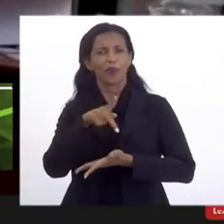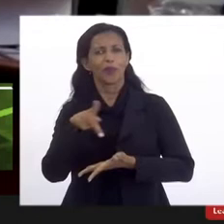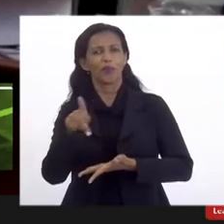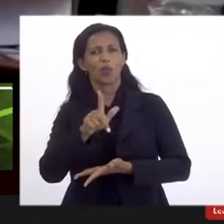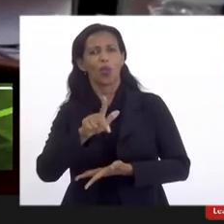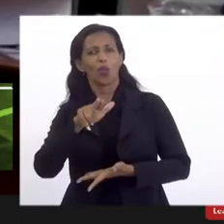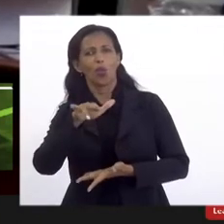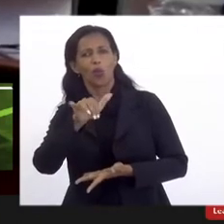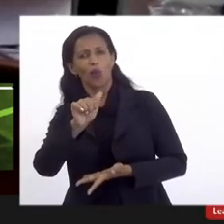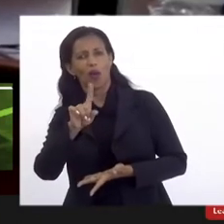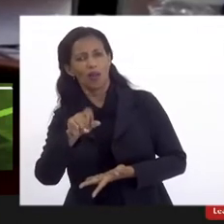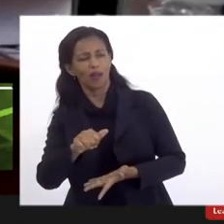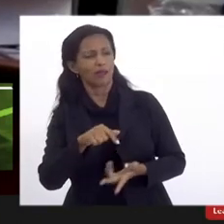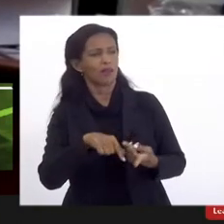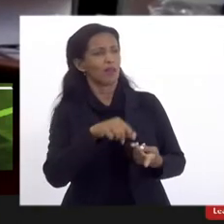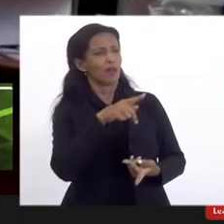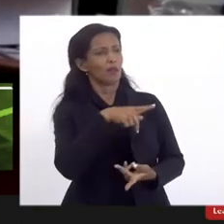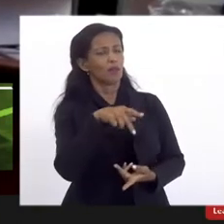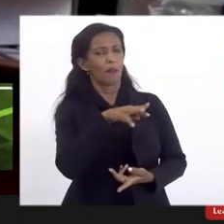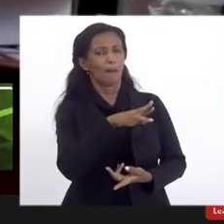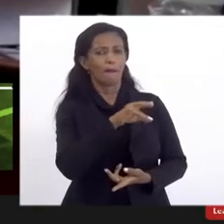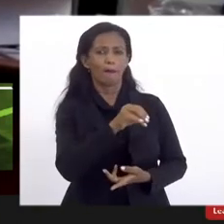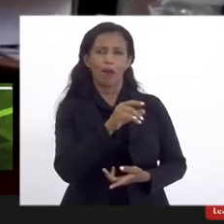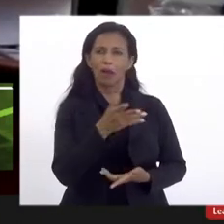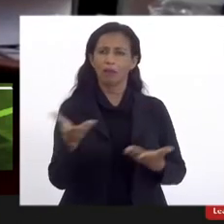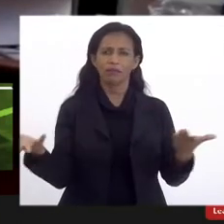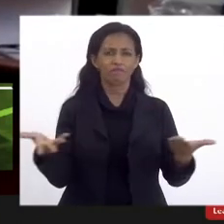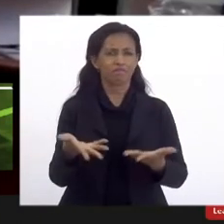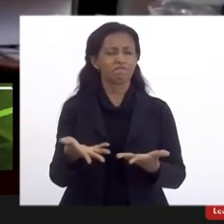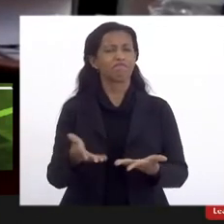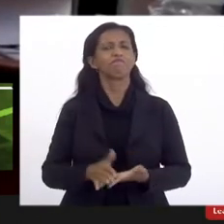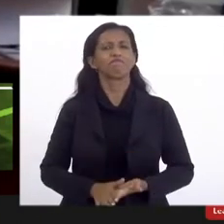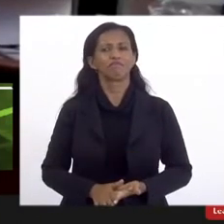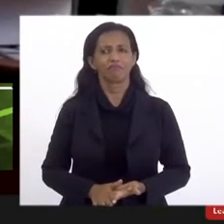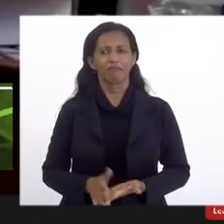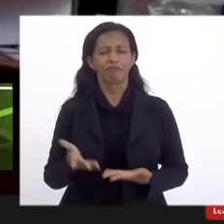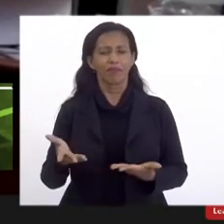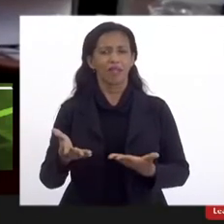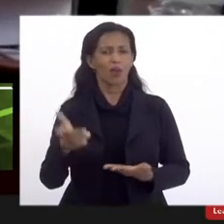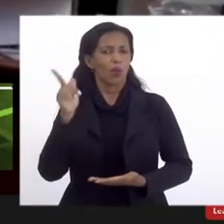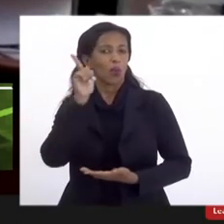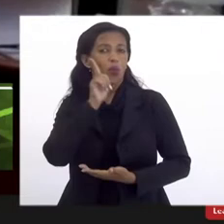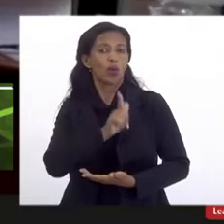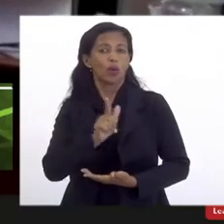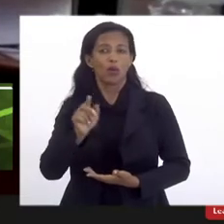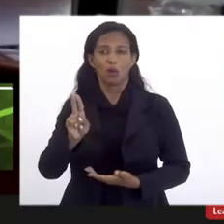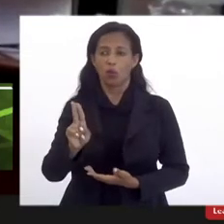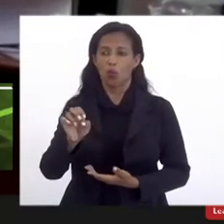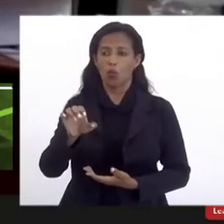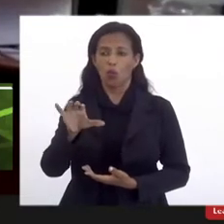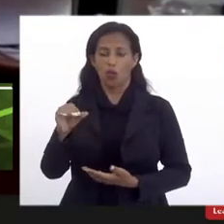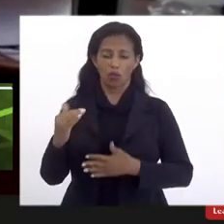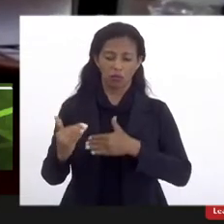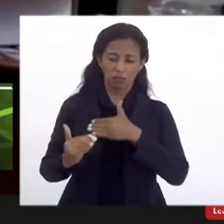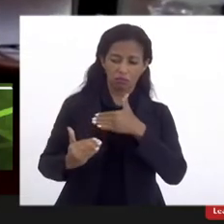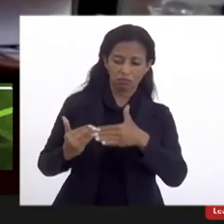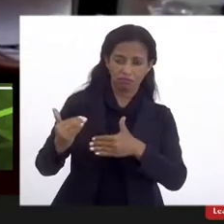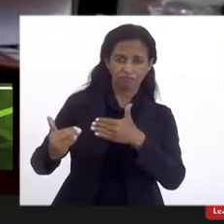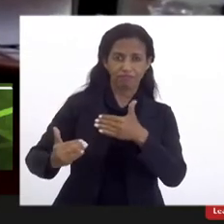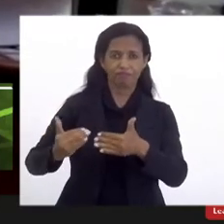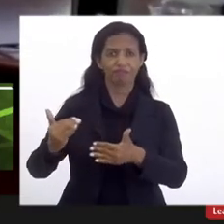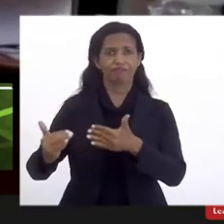professora Mário Carneiro. Isso é, sem dúvida alguma, um ganho para a UESO, na medida em que a UESO